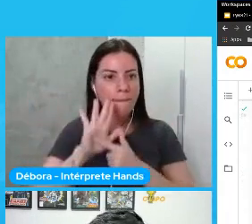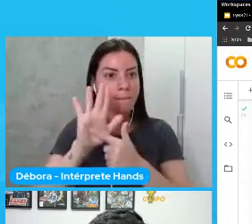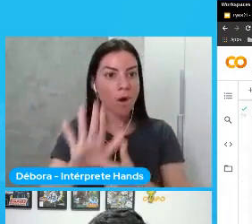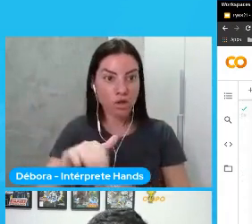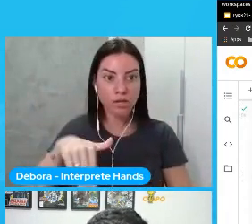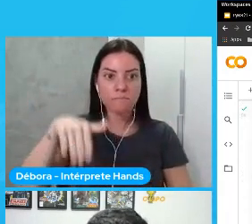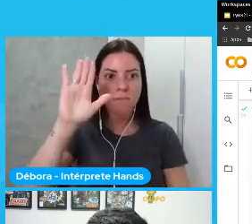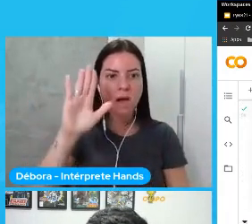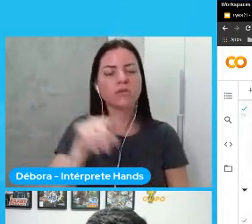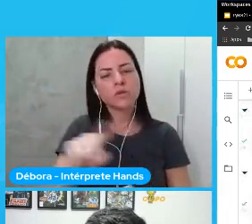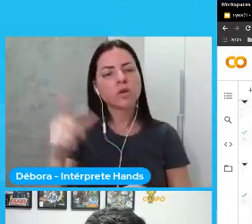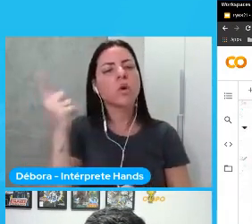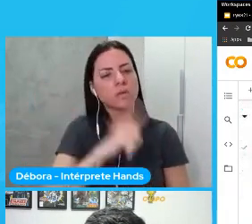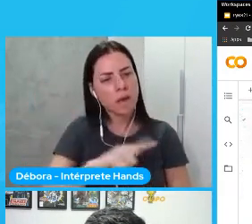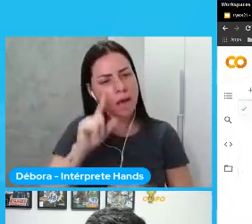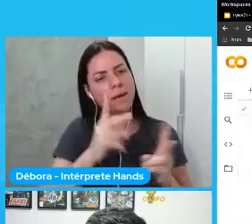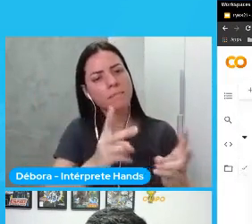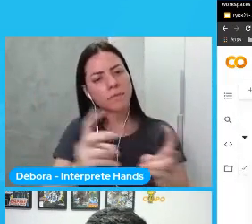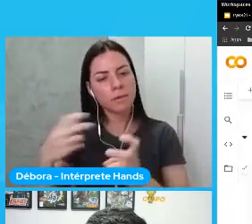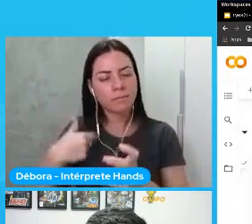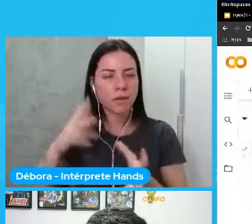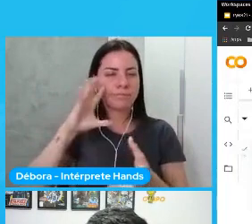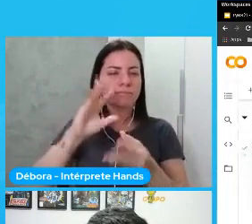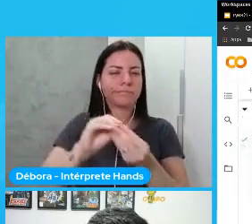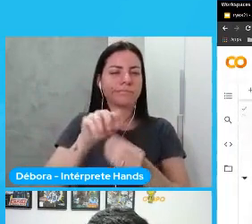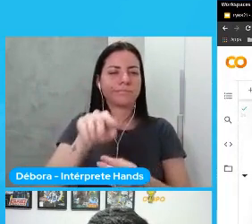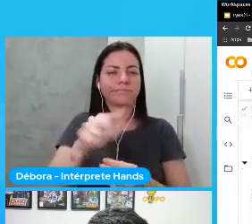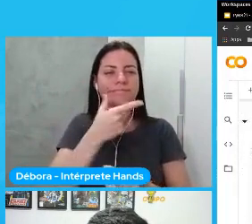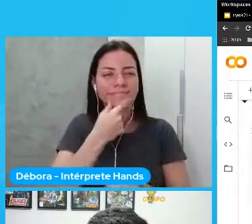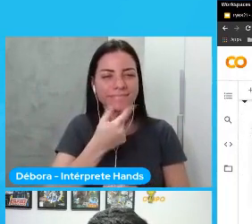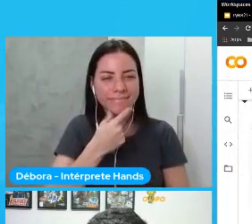e aí vocês podem ver aqui que quando eu faço a predição desse cara